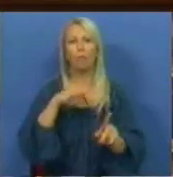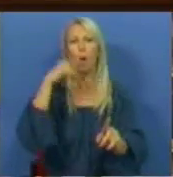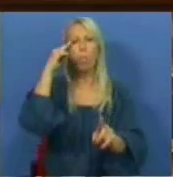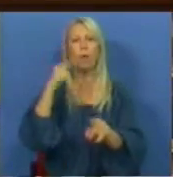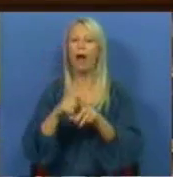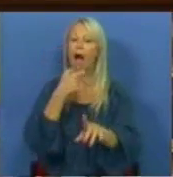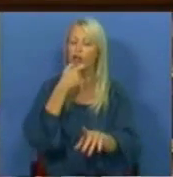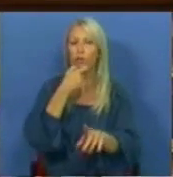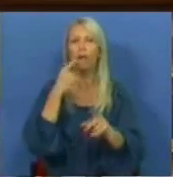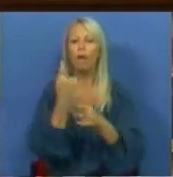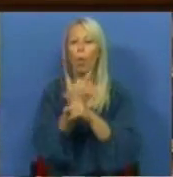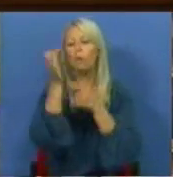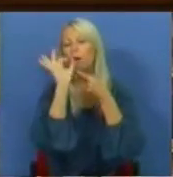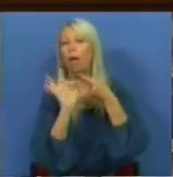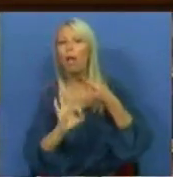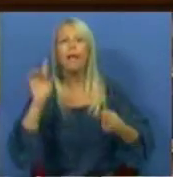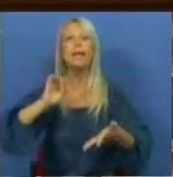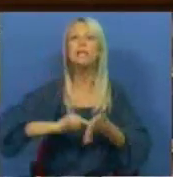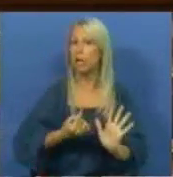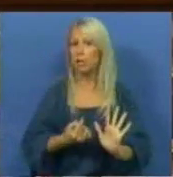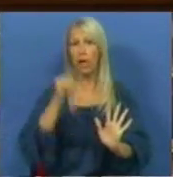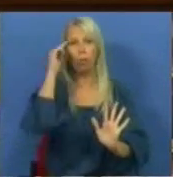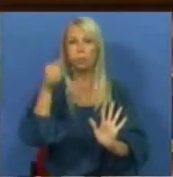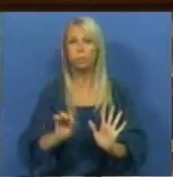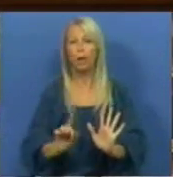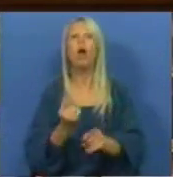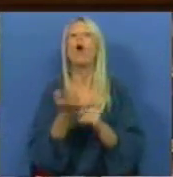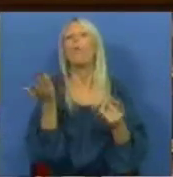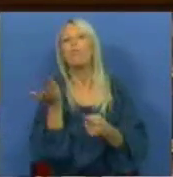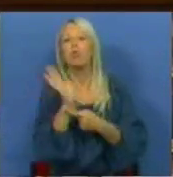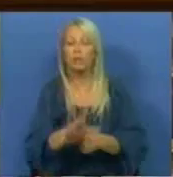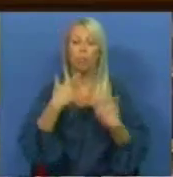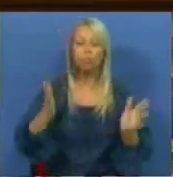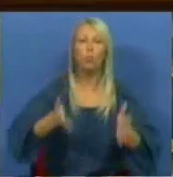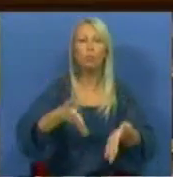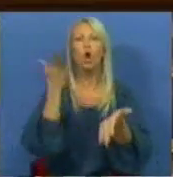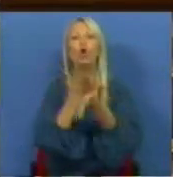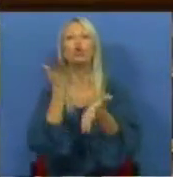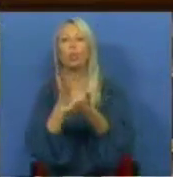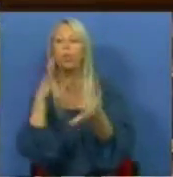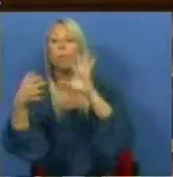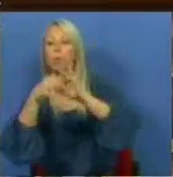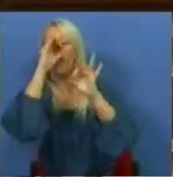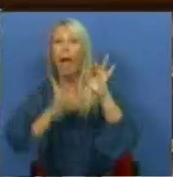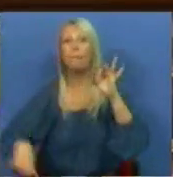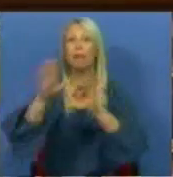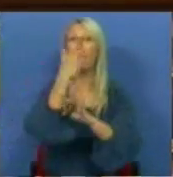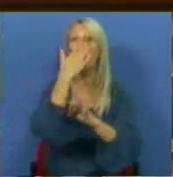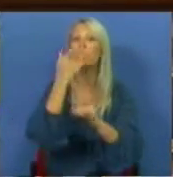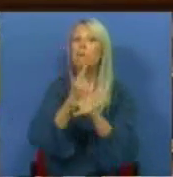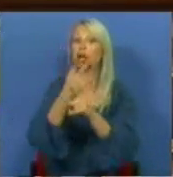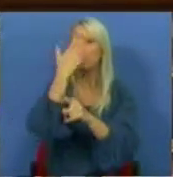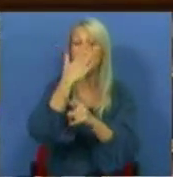essenciais. Deixa de ser necessário, por exemplo, o estudo de impacto ambiental, mesmo que legalmente exigido. A